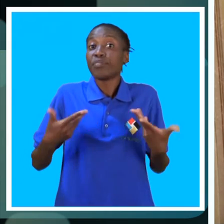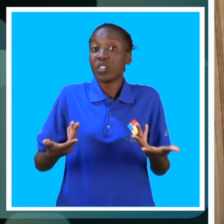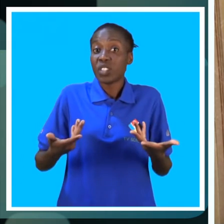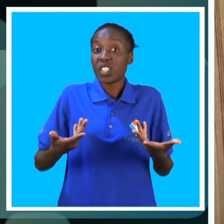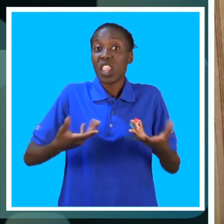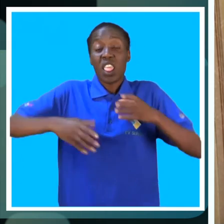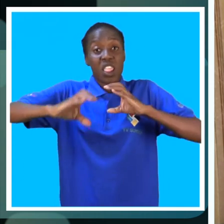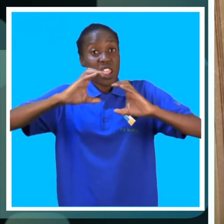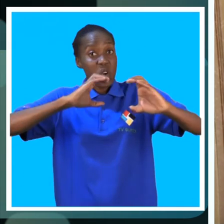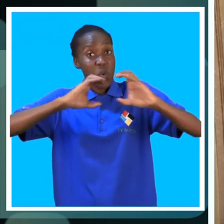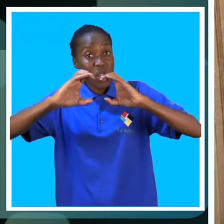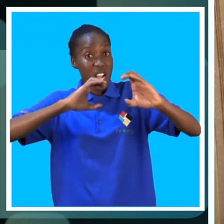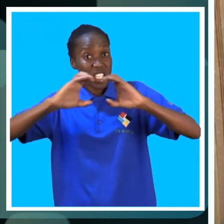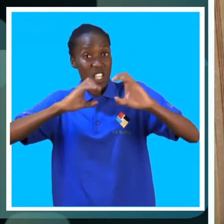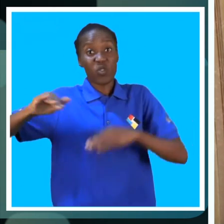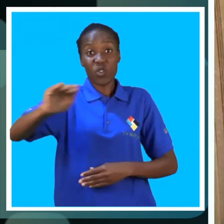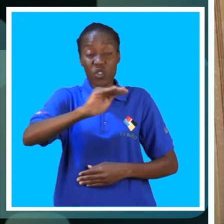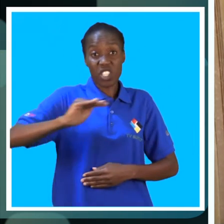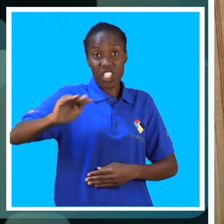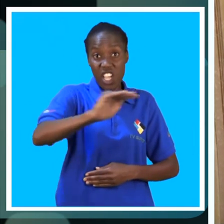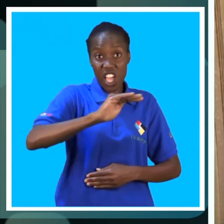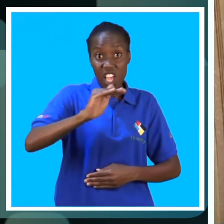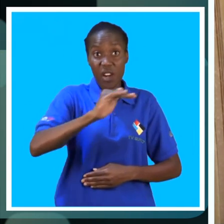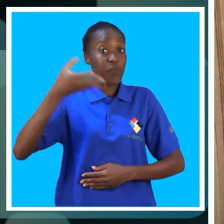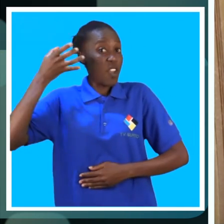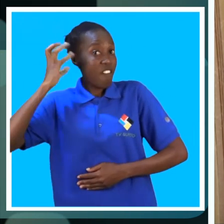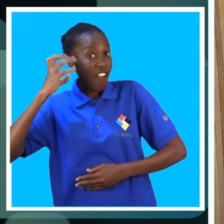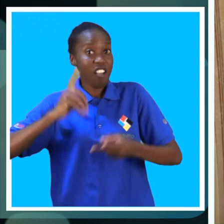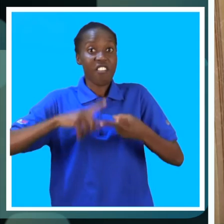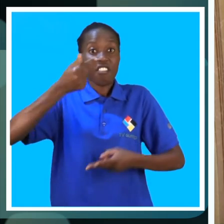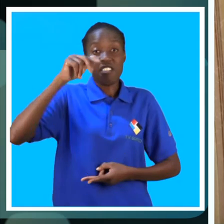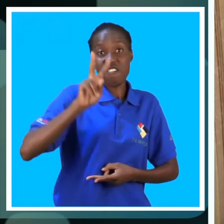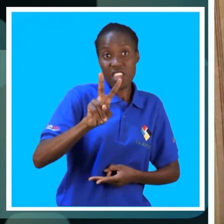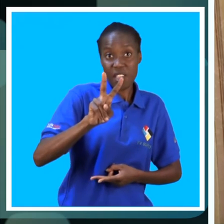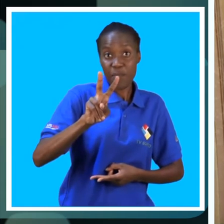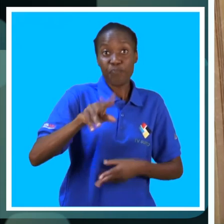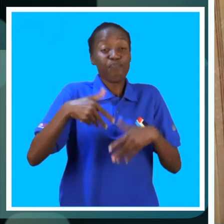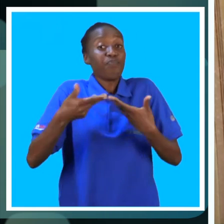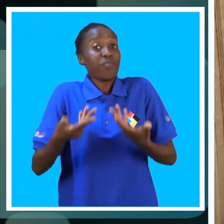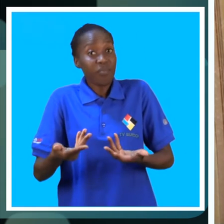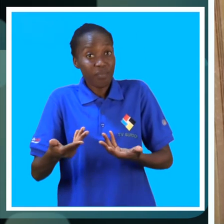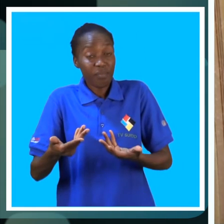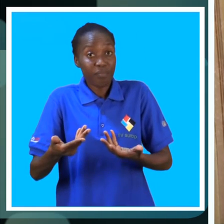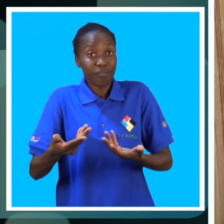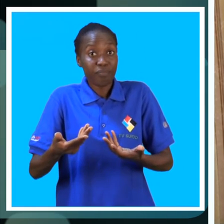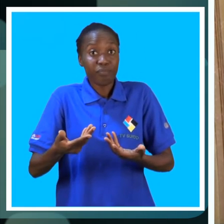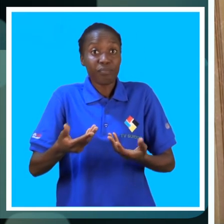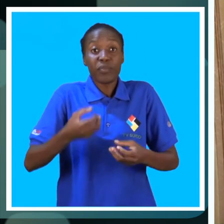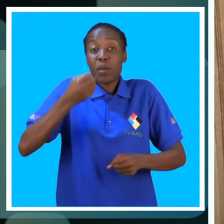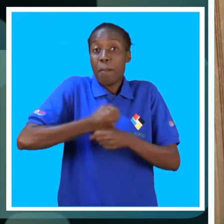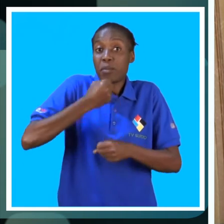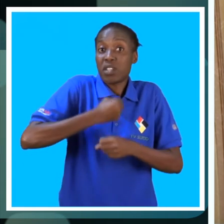Precisamos de um setor público, da comunicação social, de difusão, de rádio e televisão em particular,